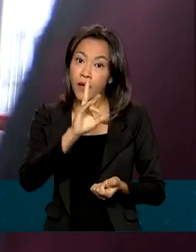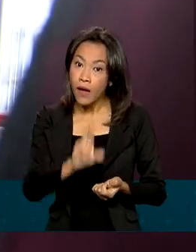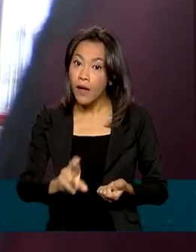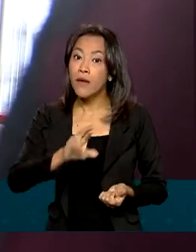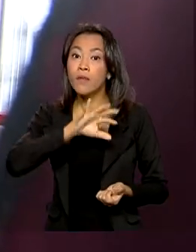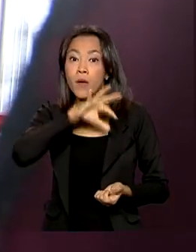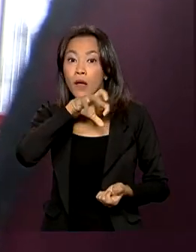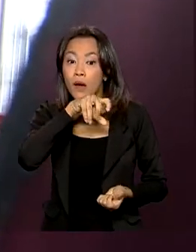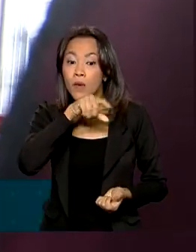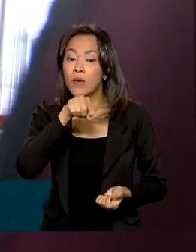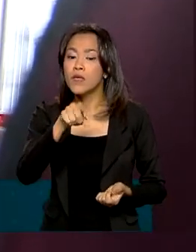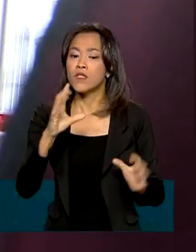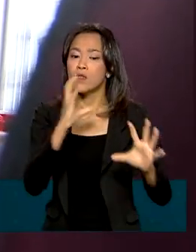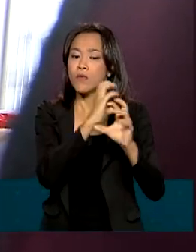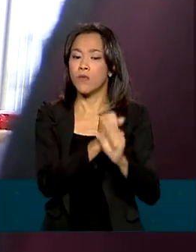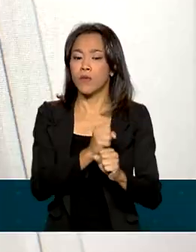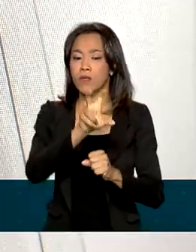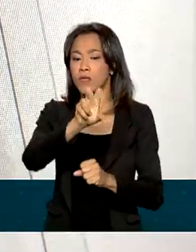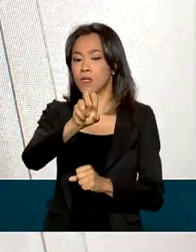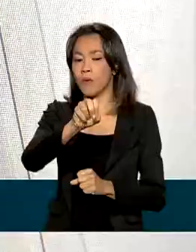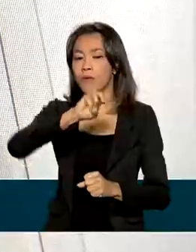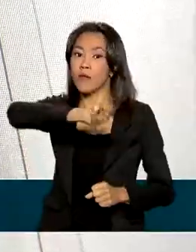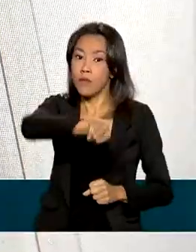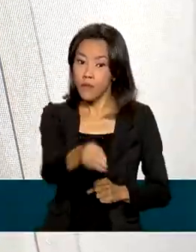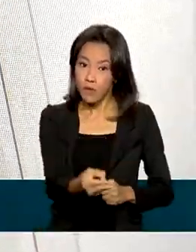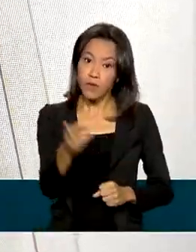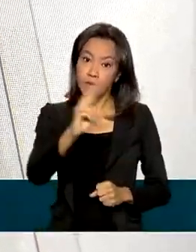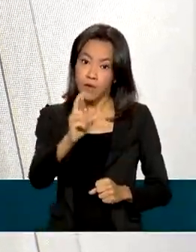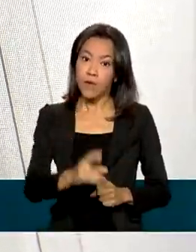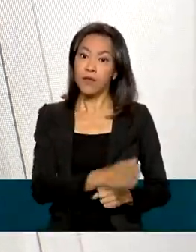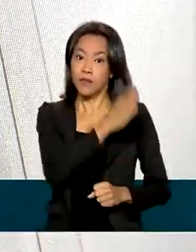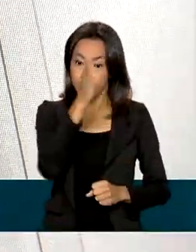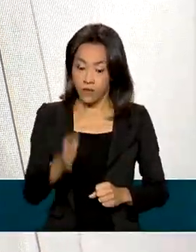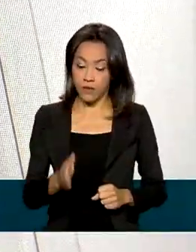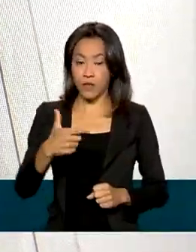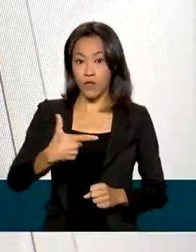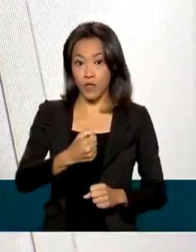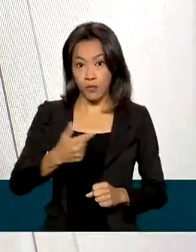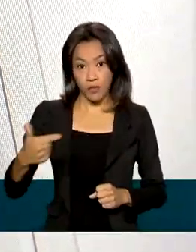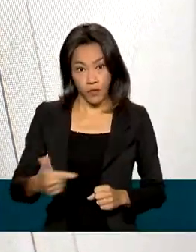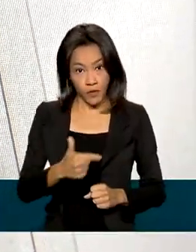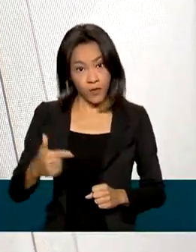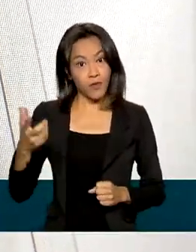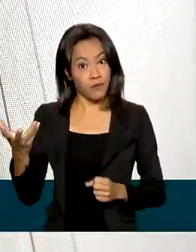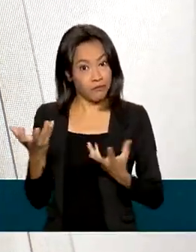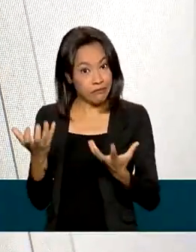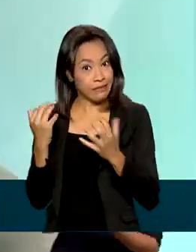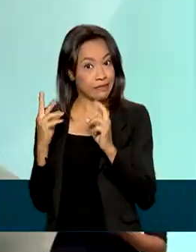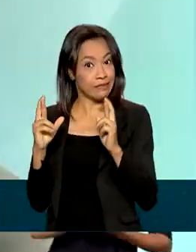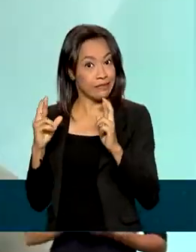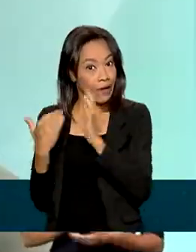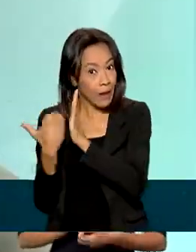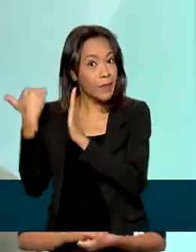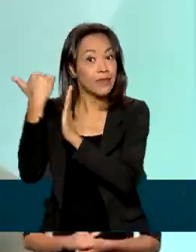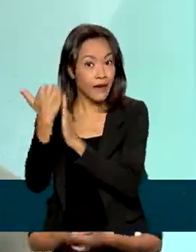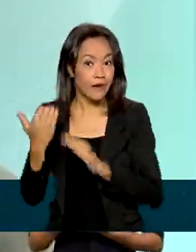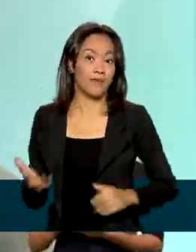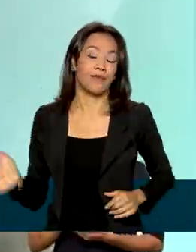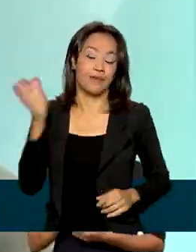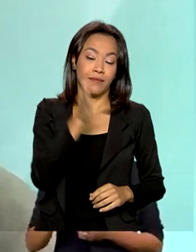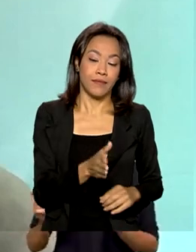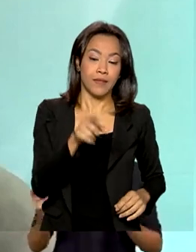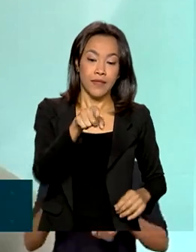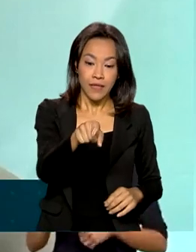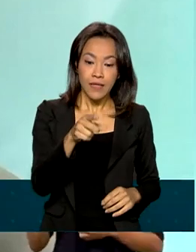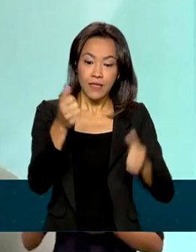mais de R 50 milhões. Em 2022, a expectativa é aumentar a arrecadação. Isso vai possibilitar